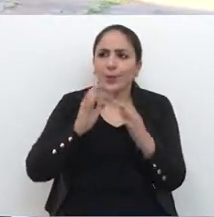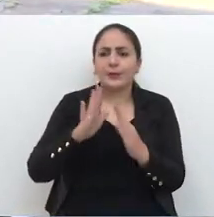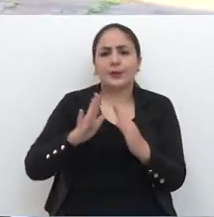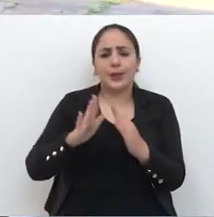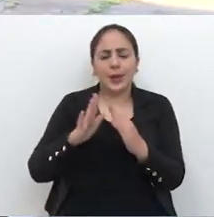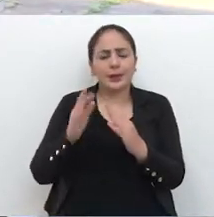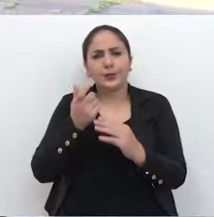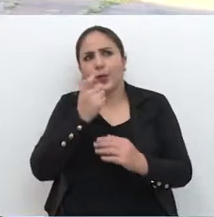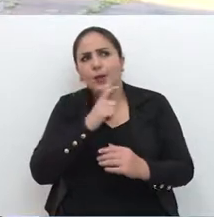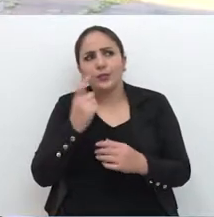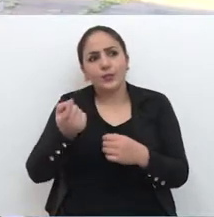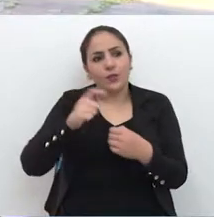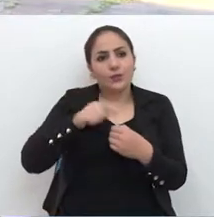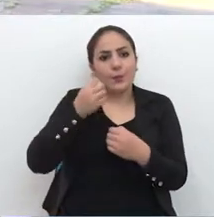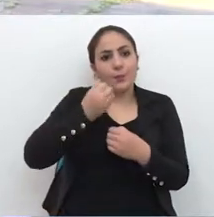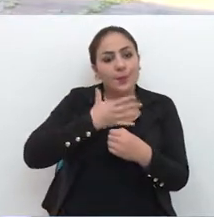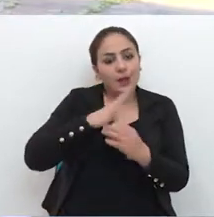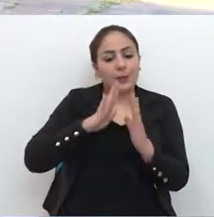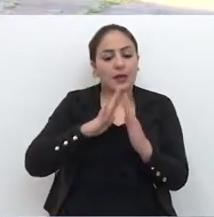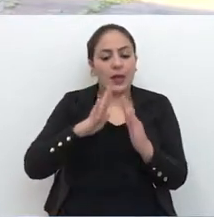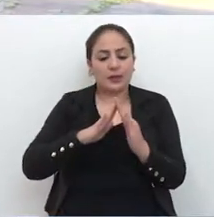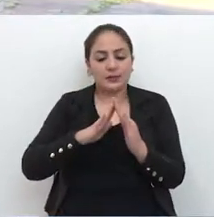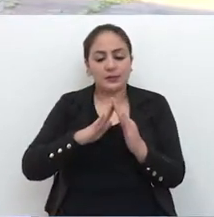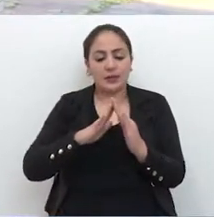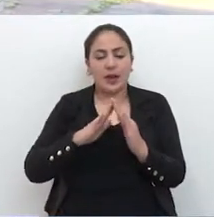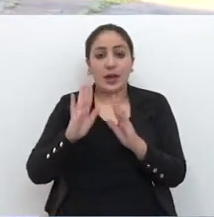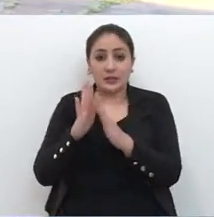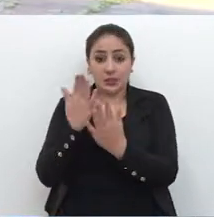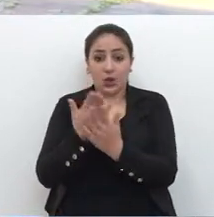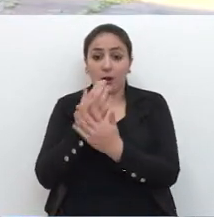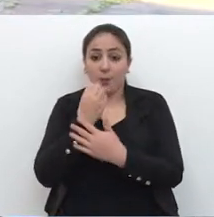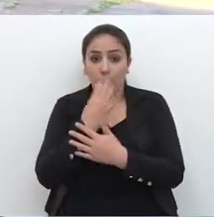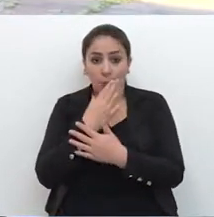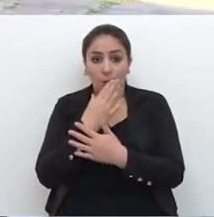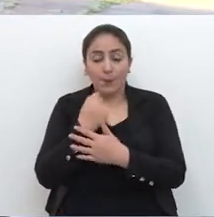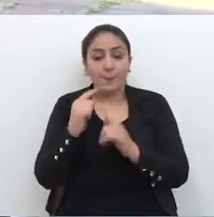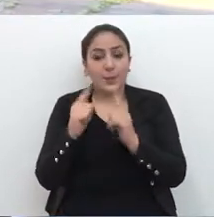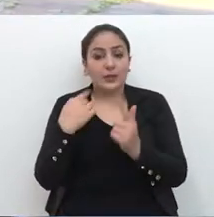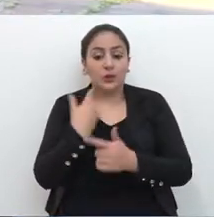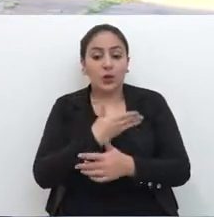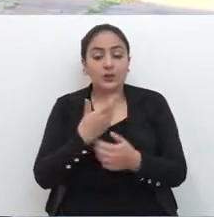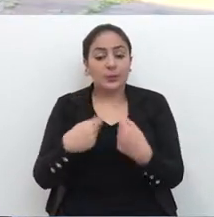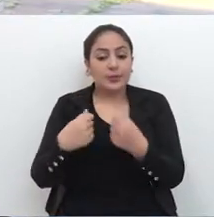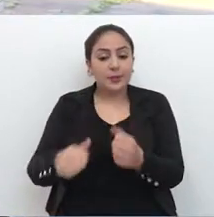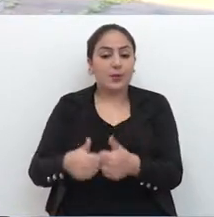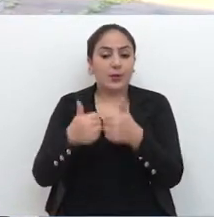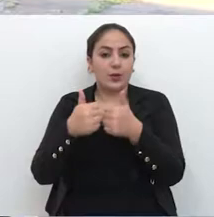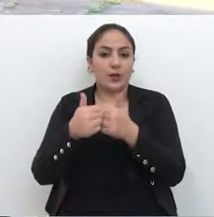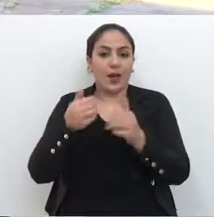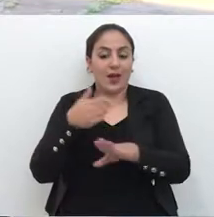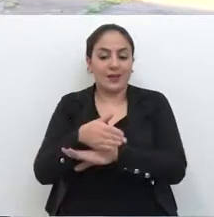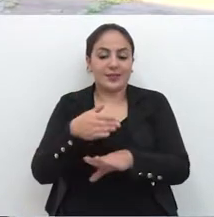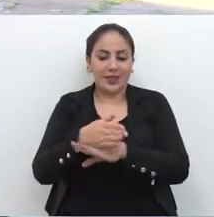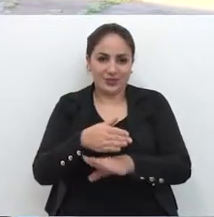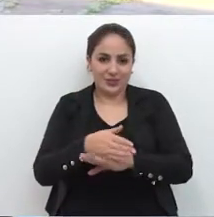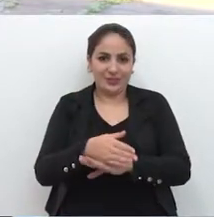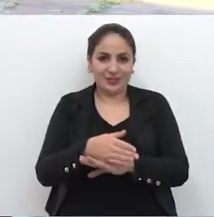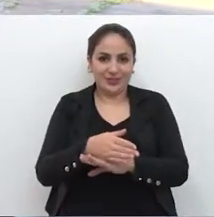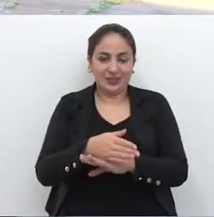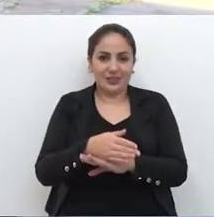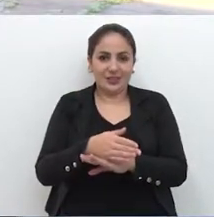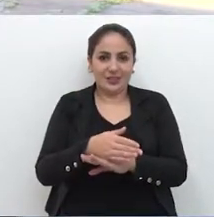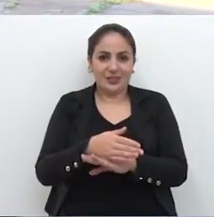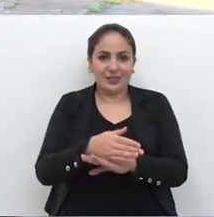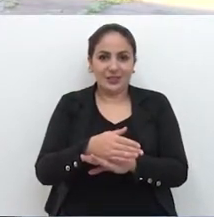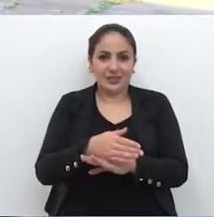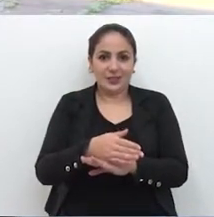casa preocupado, será que ele vai voltar bem para casa. O colégio é bom, então nós precisamos melhorar o acesso